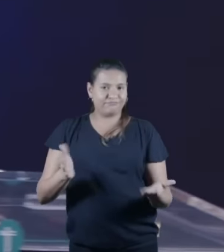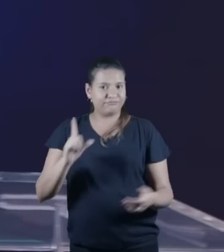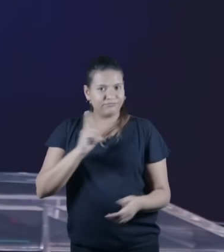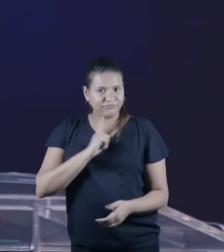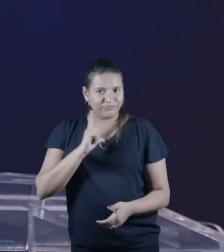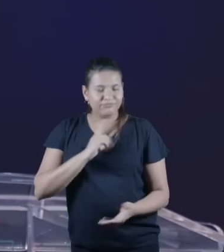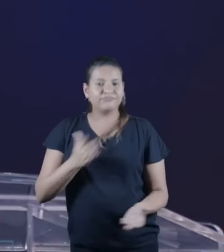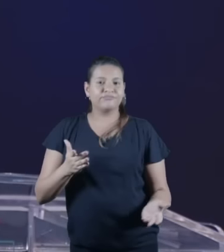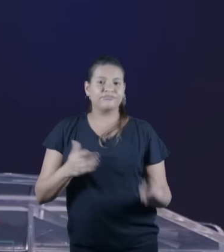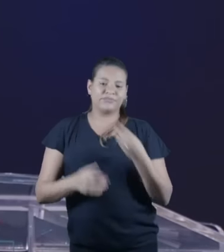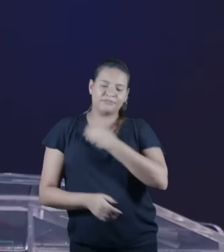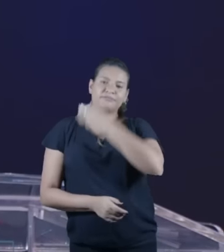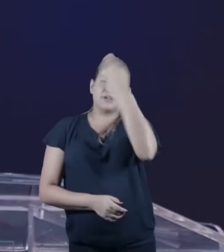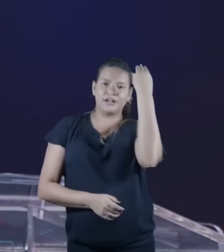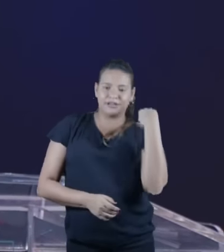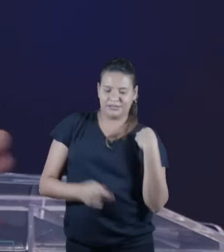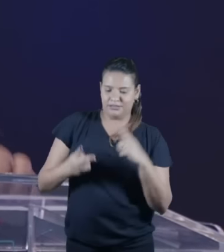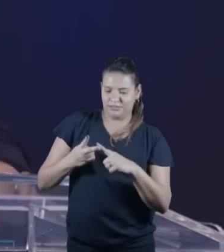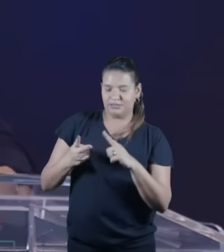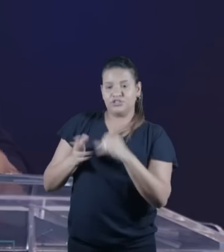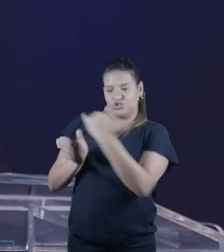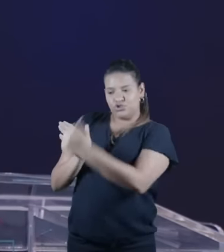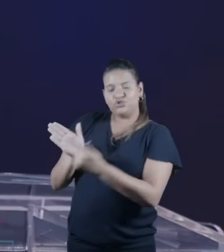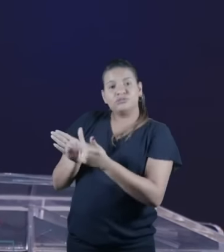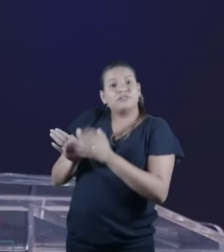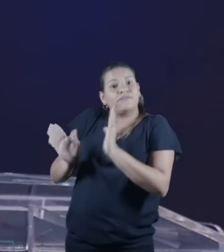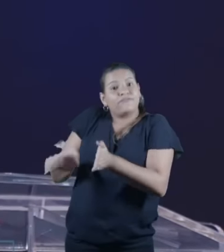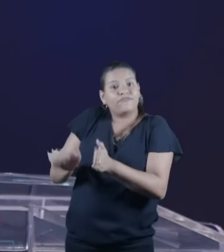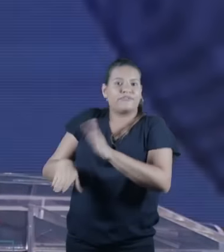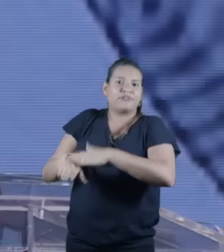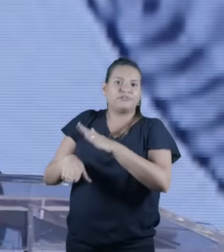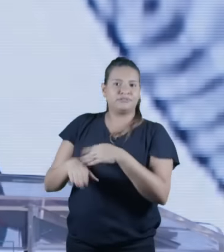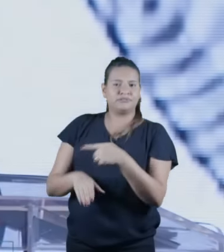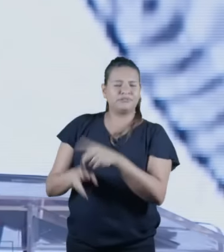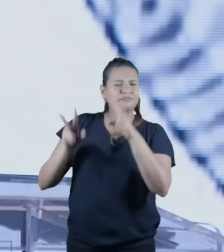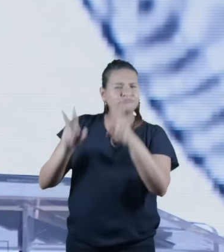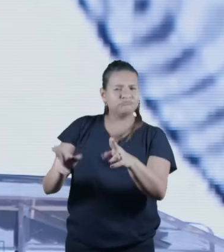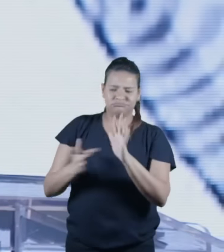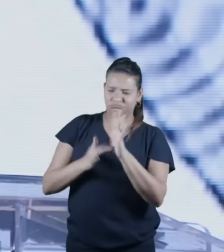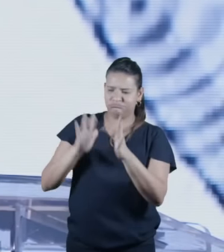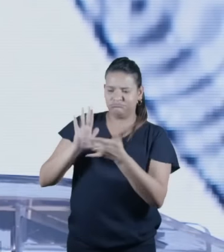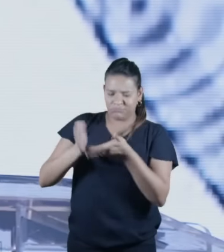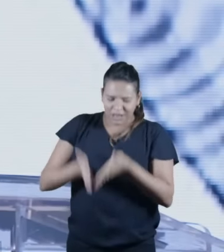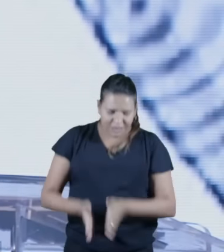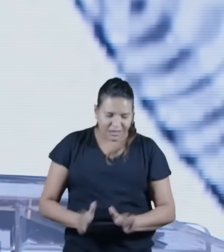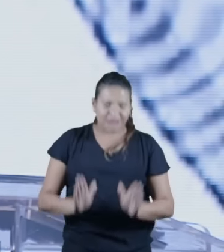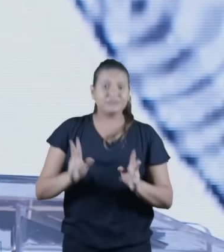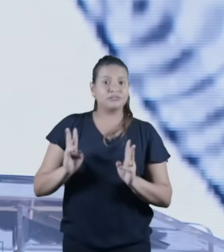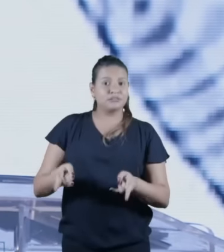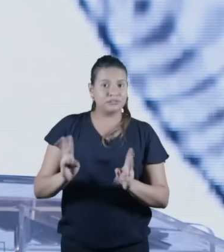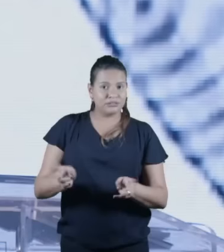a presença judaica na vida dele desde o nascimento e não é a única coisa.